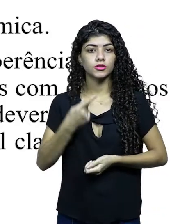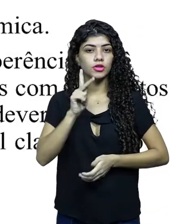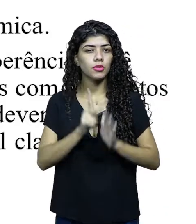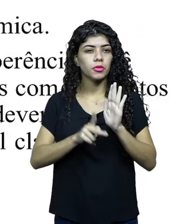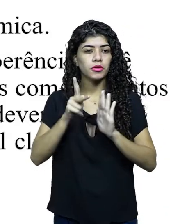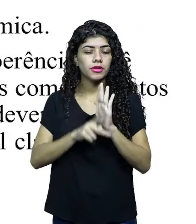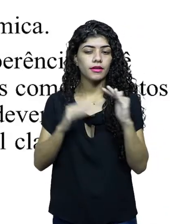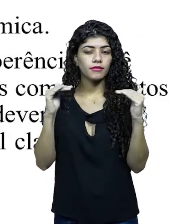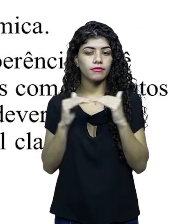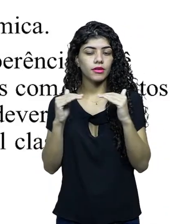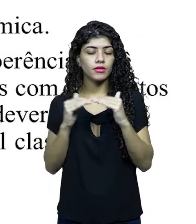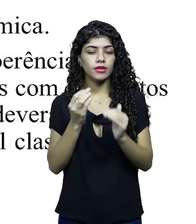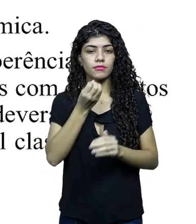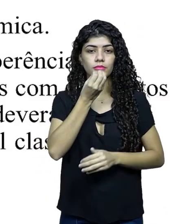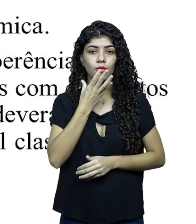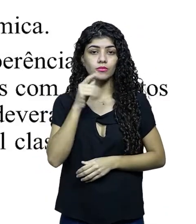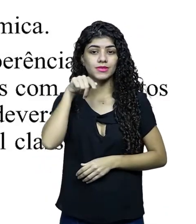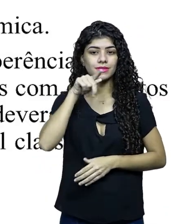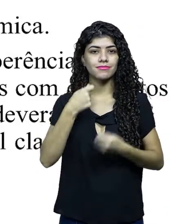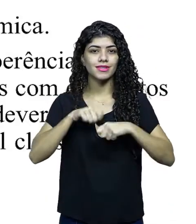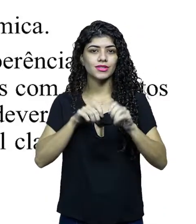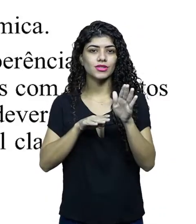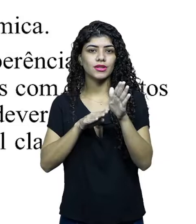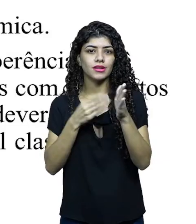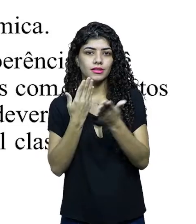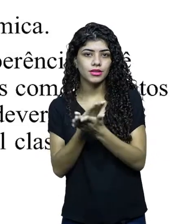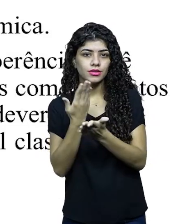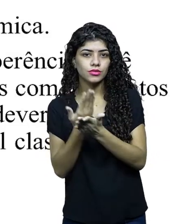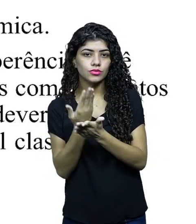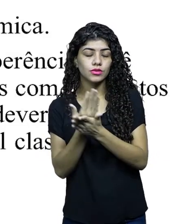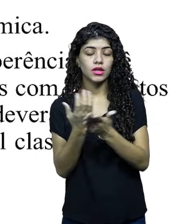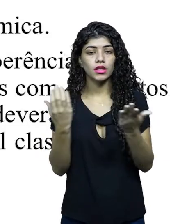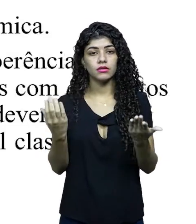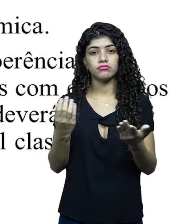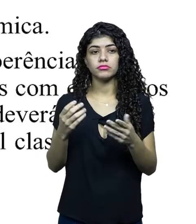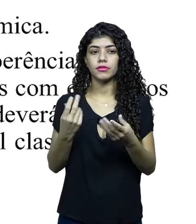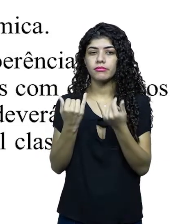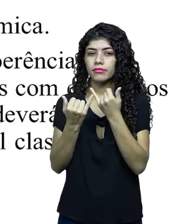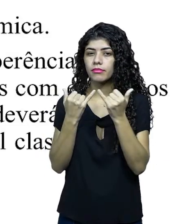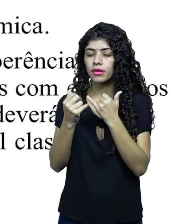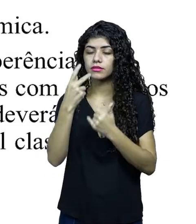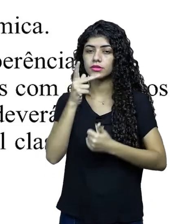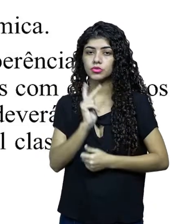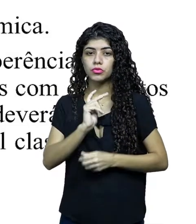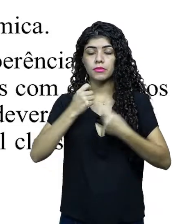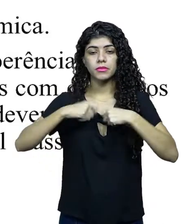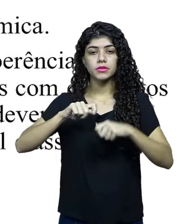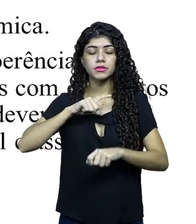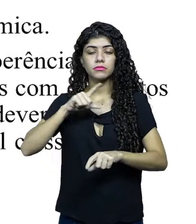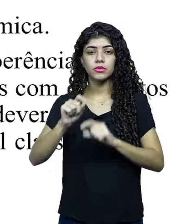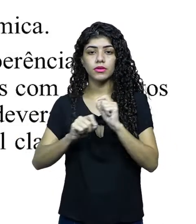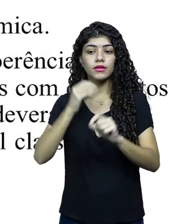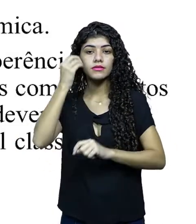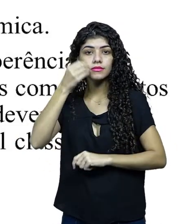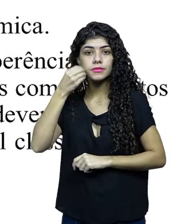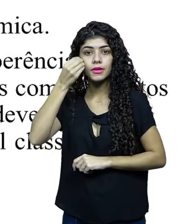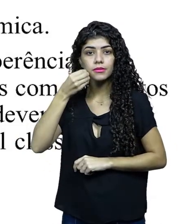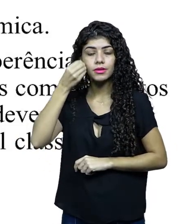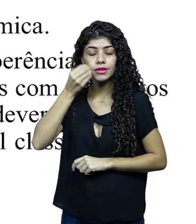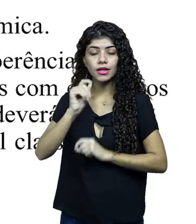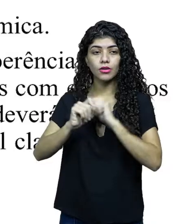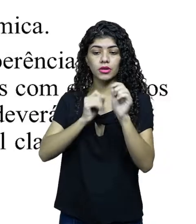projeto ter coerência, você precisará estudar obras com elementos semelhantes à sua. E deverá atentar à